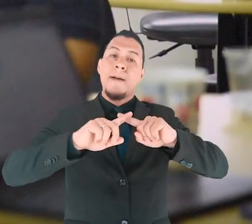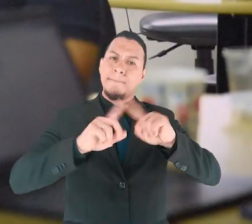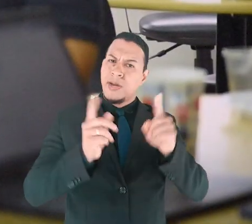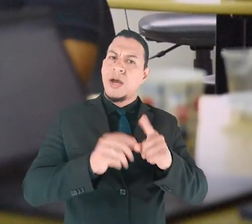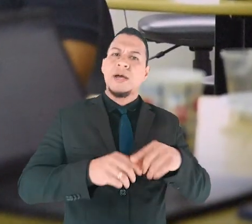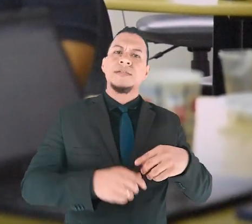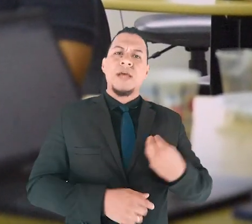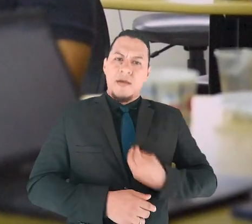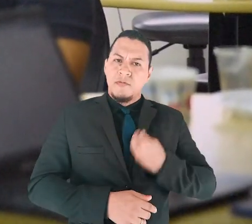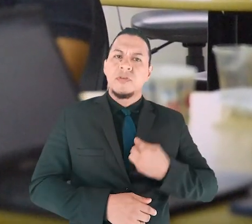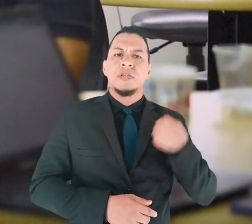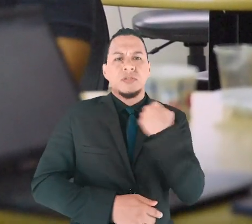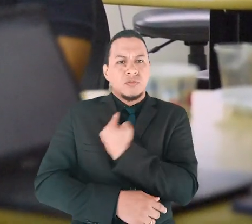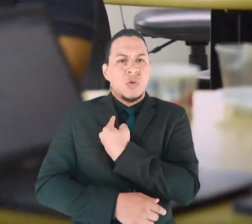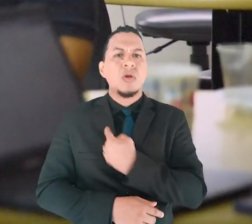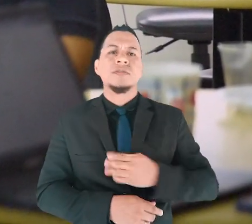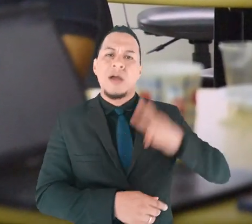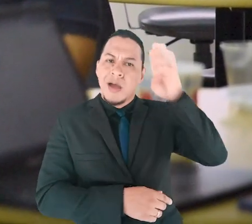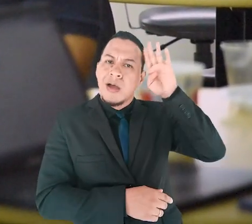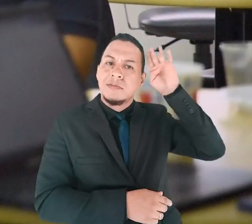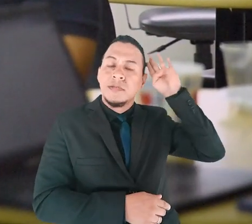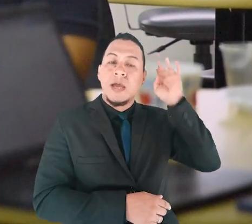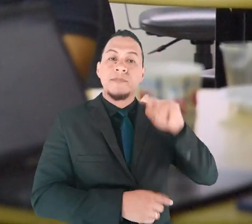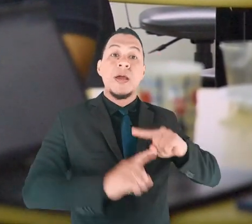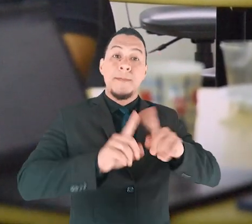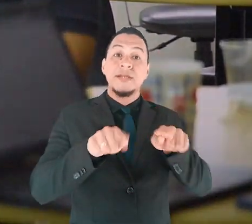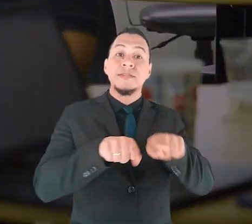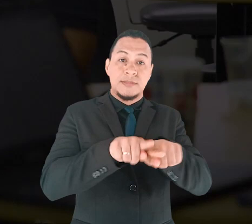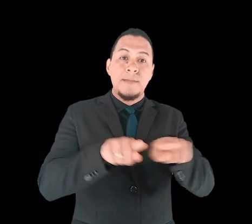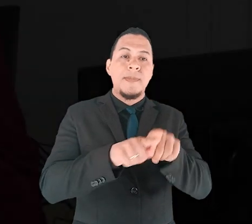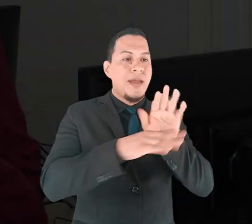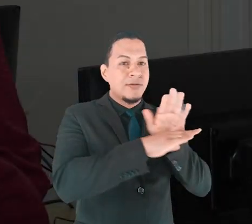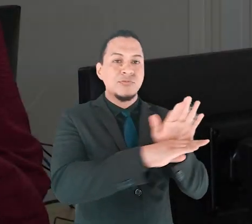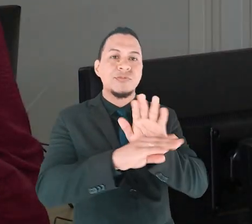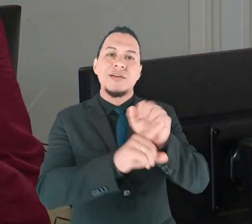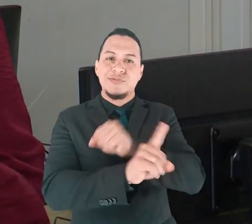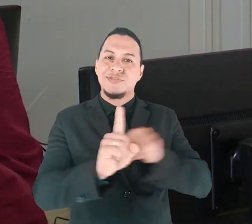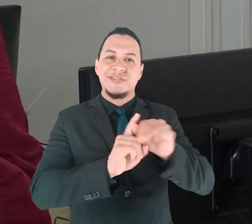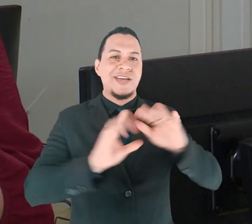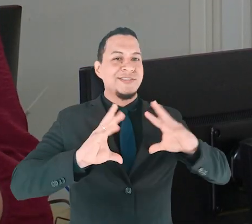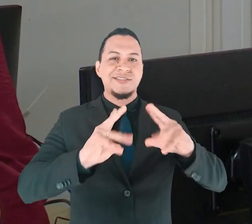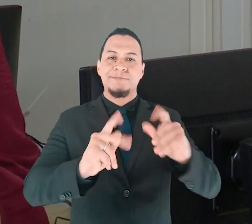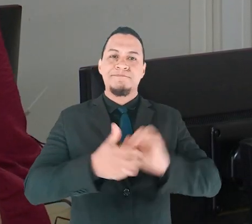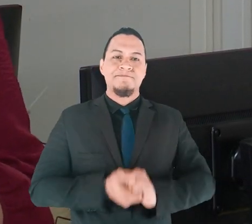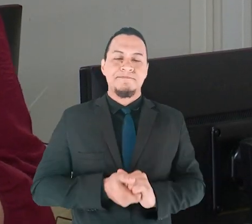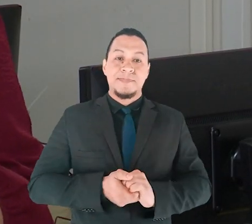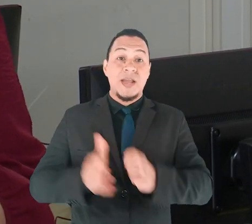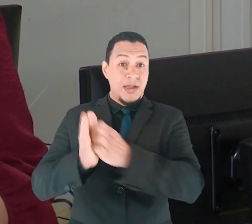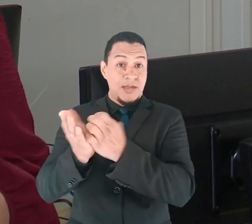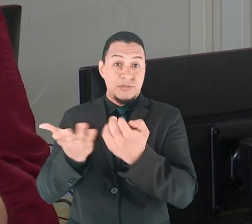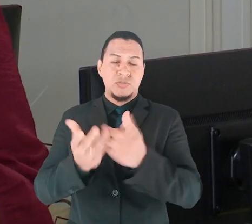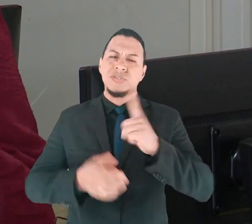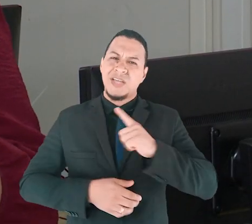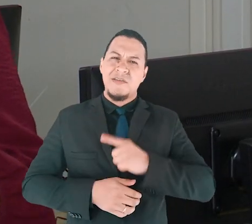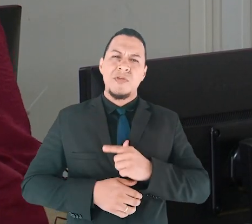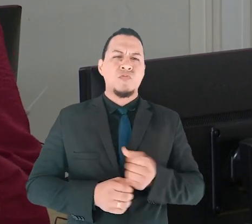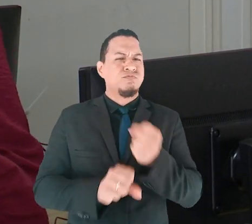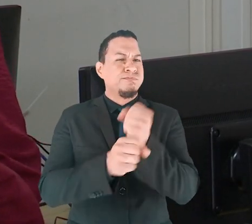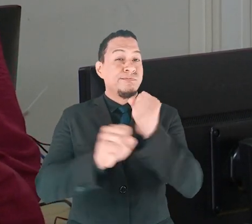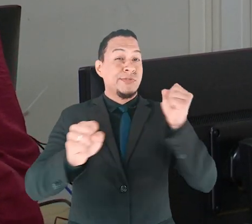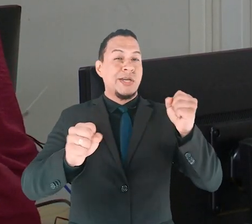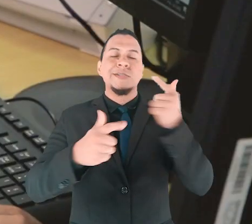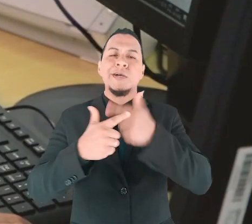nós, acadêmicos, mas também a sociedade como um todo. A EJUR viveu um dos maiores desafios, a